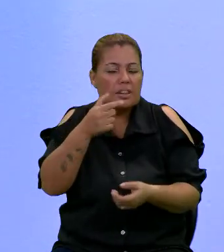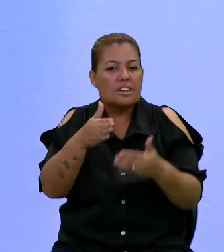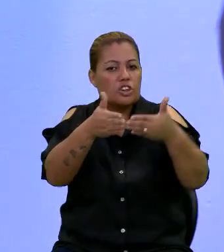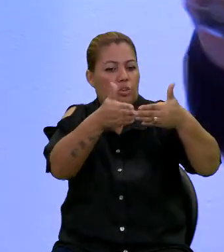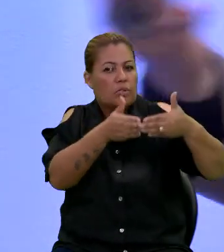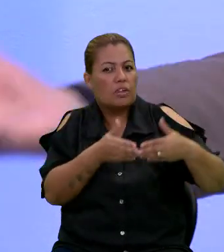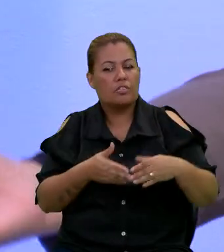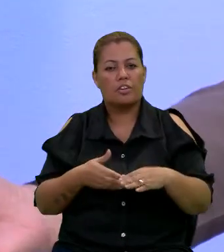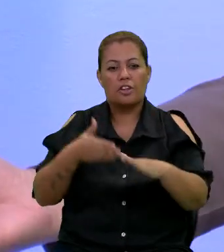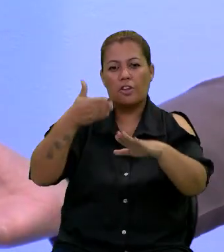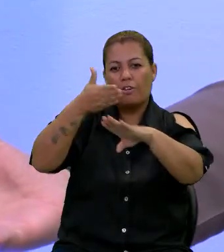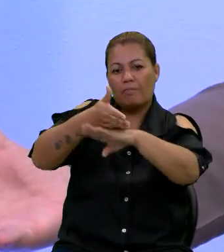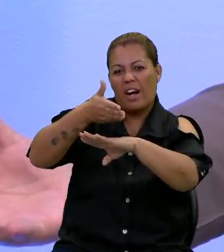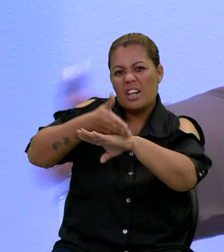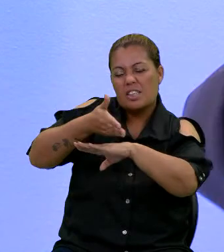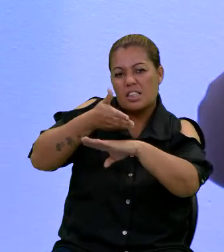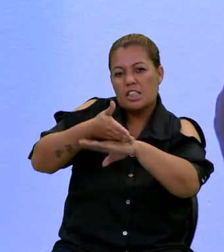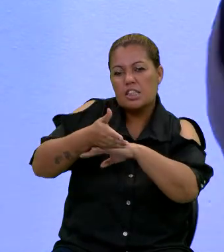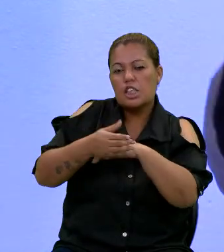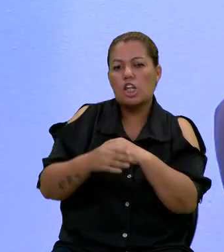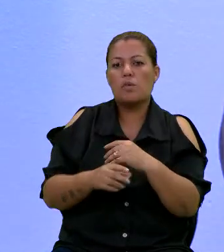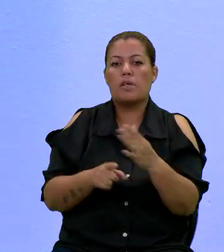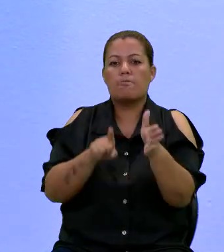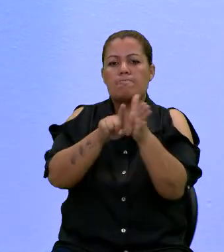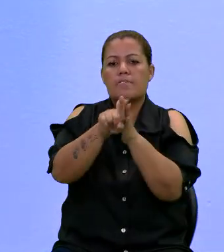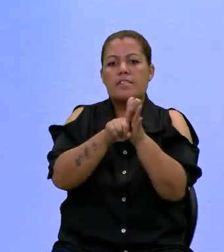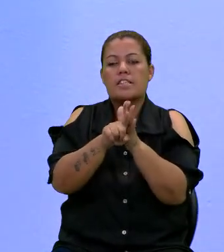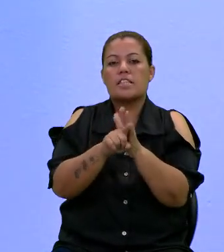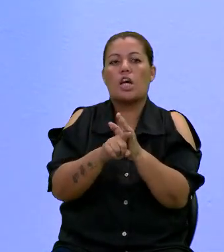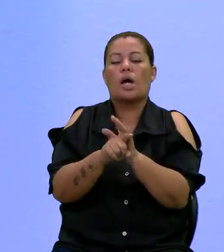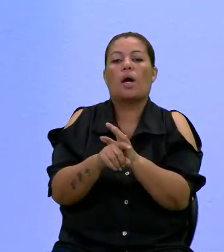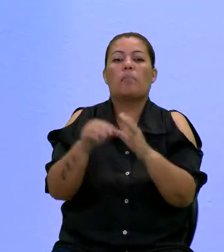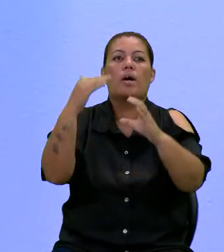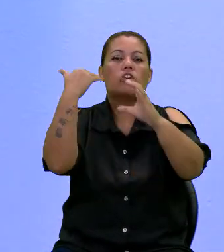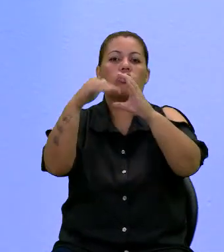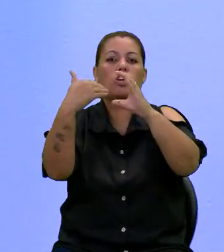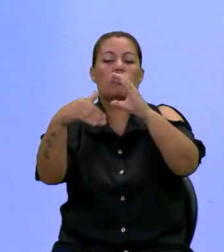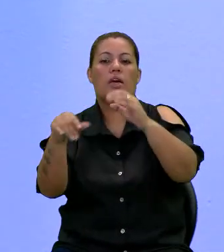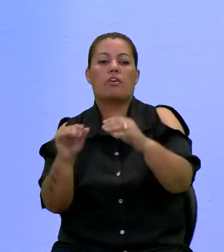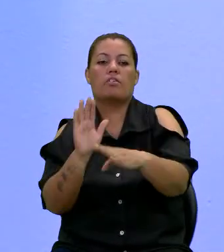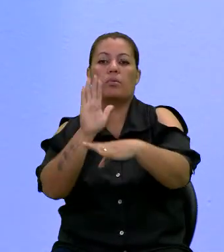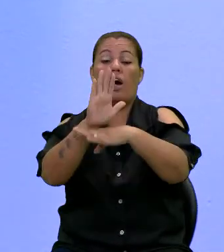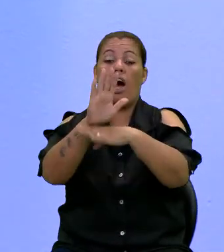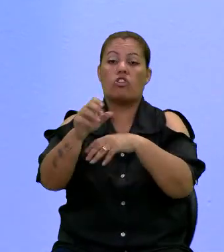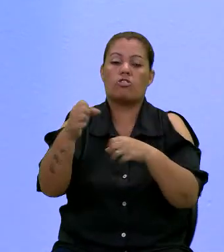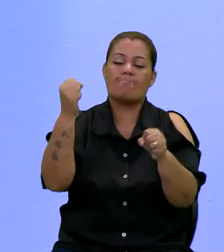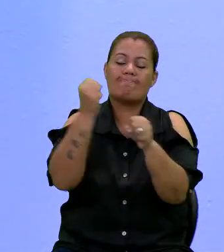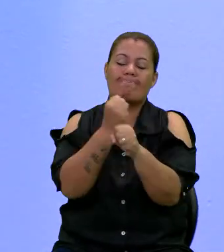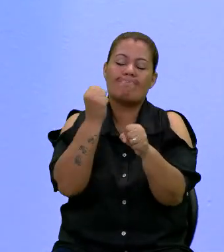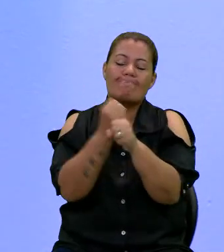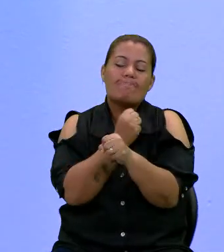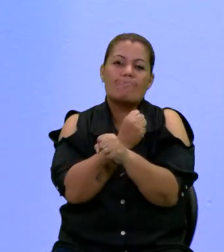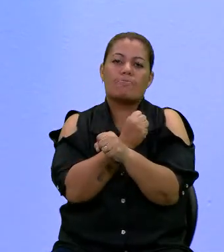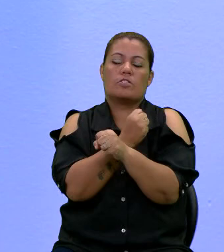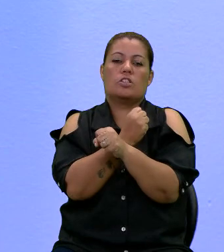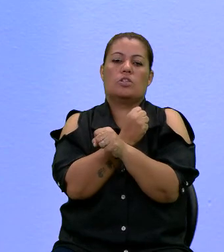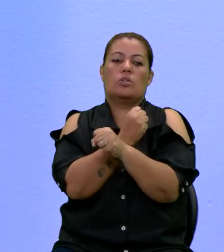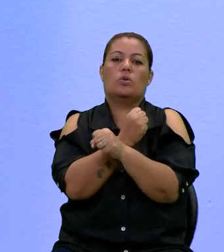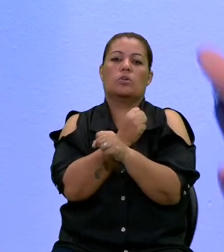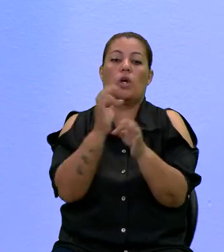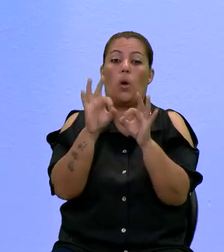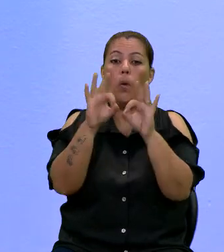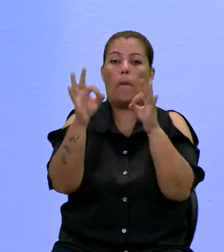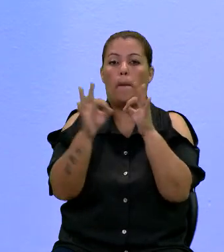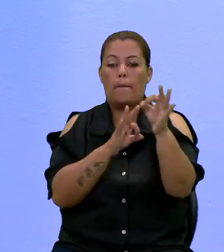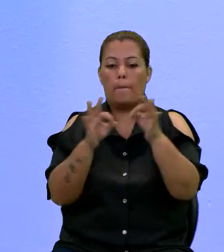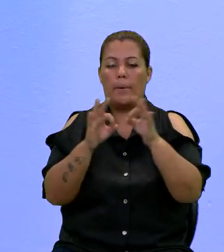favor, participem dessa consulta pública. Onde você estiver, mande, vamos ajudar a construir uma, um plano